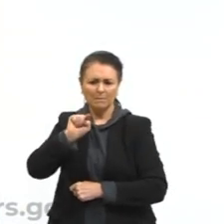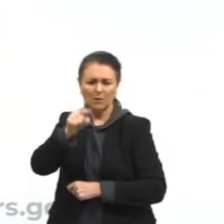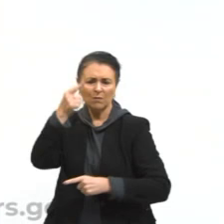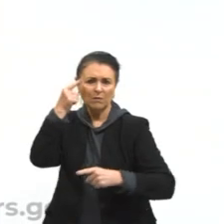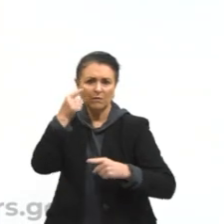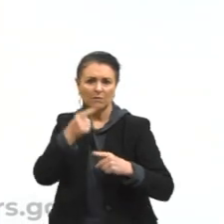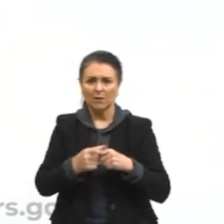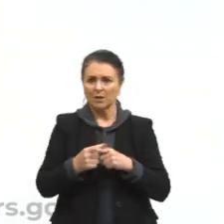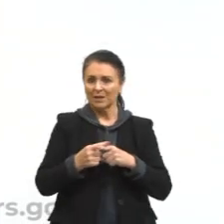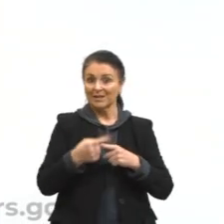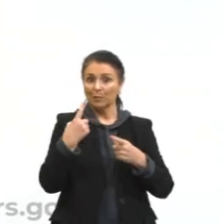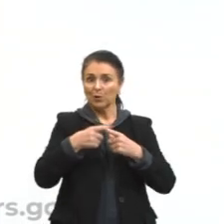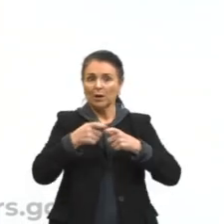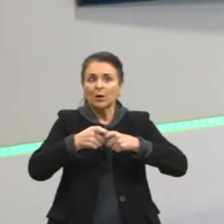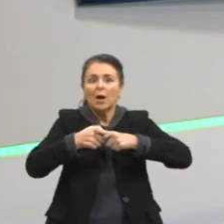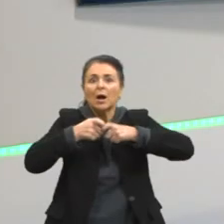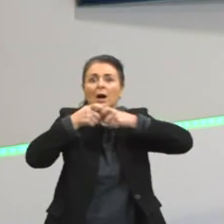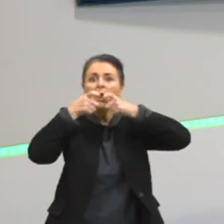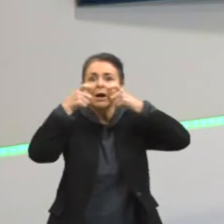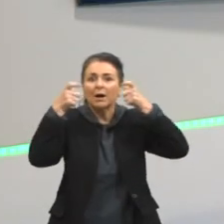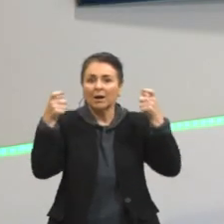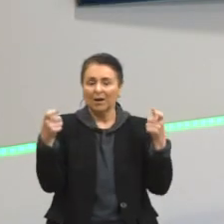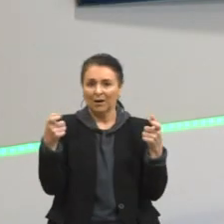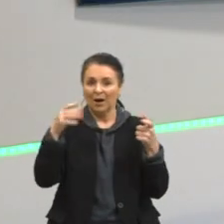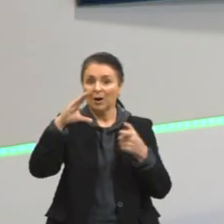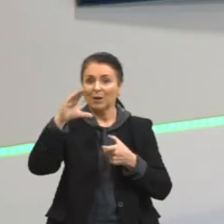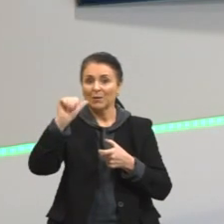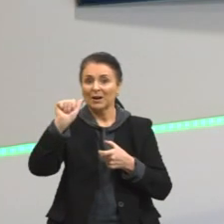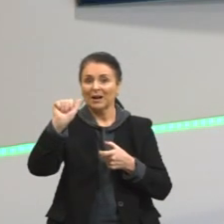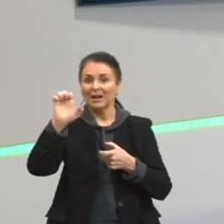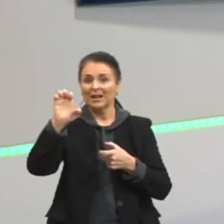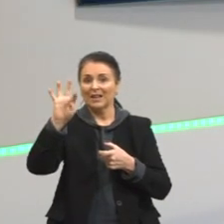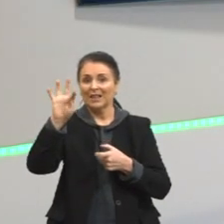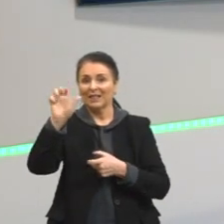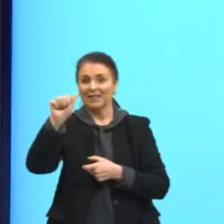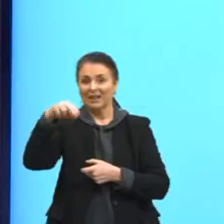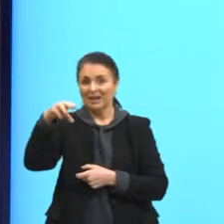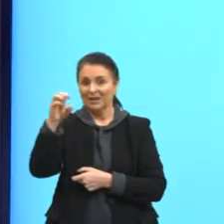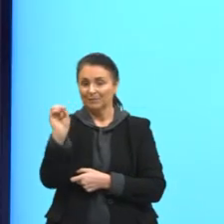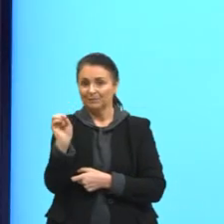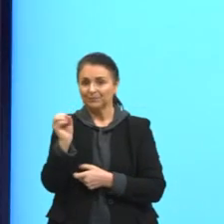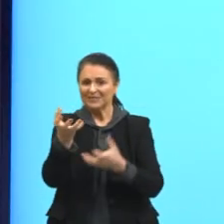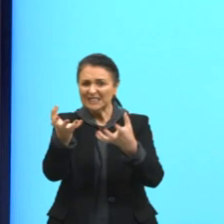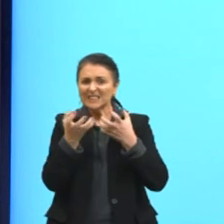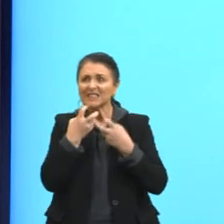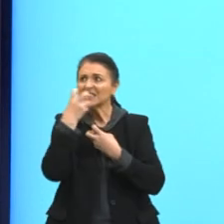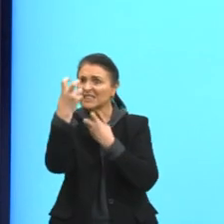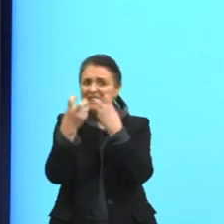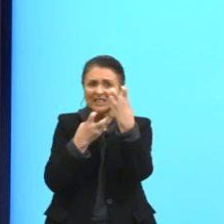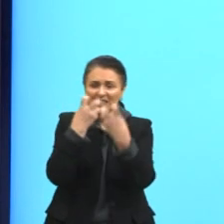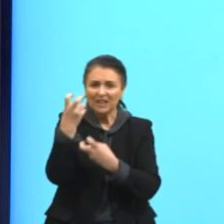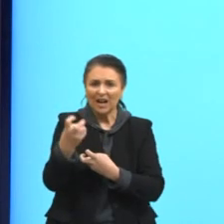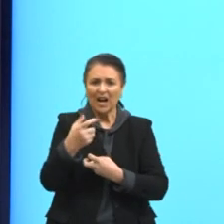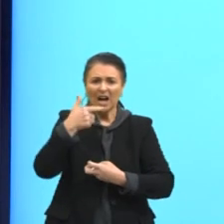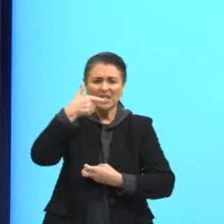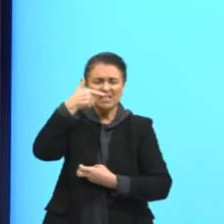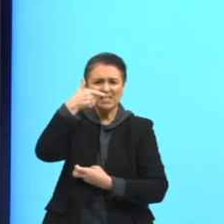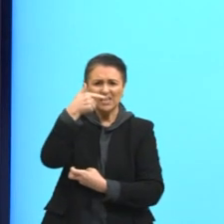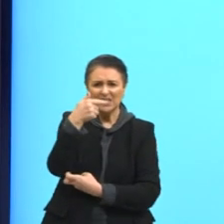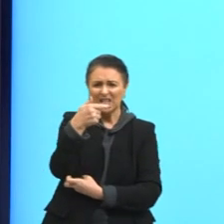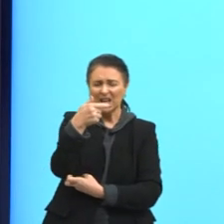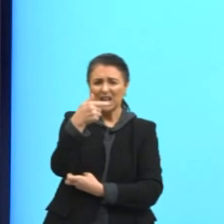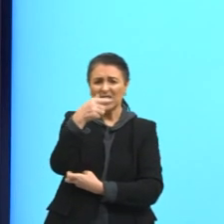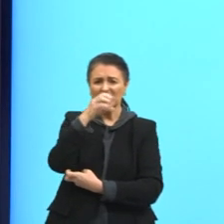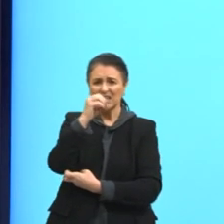um exagero. Caetano Veloso. Queria querer gritar setecentas